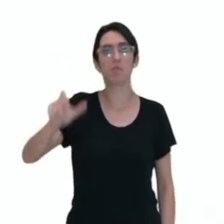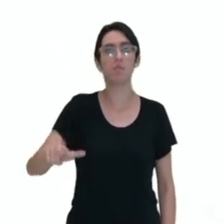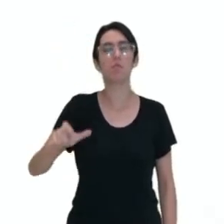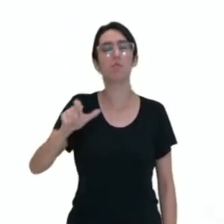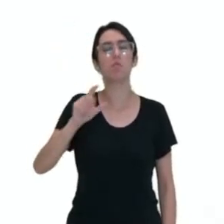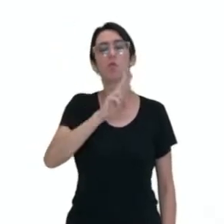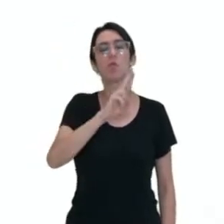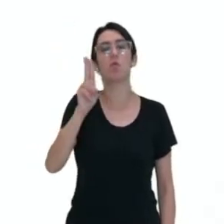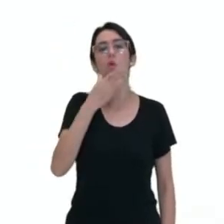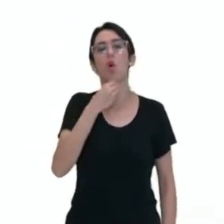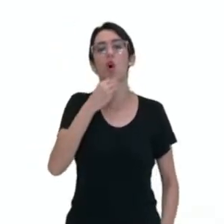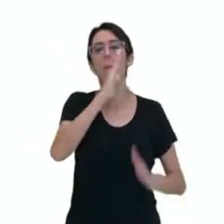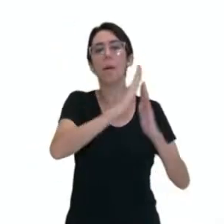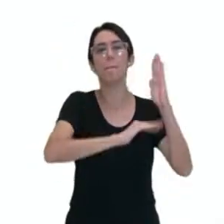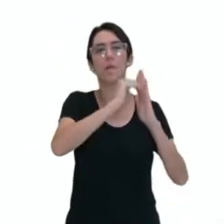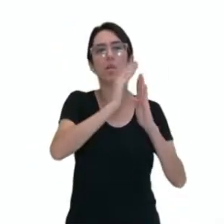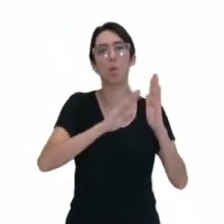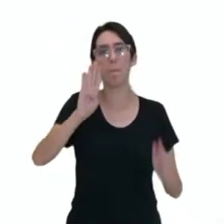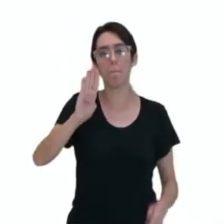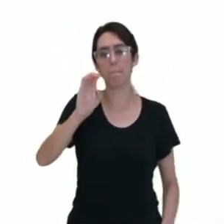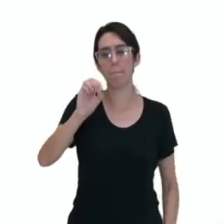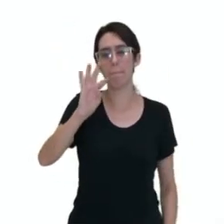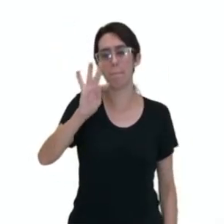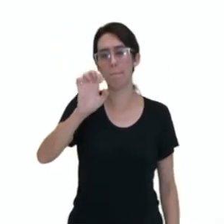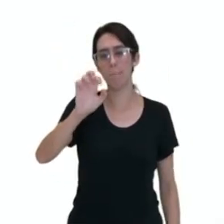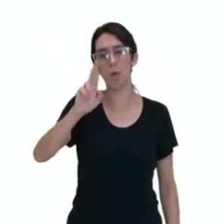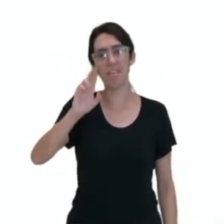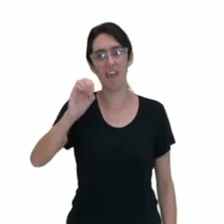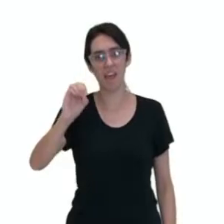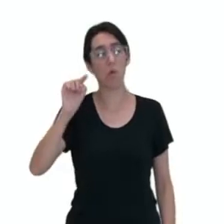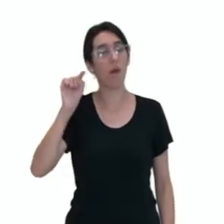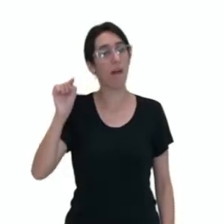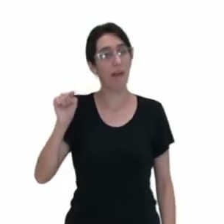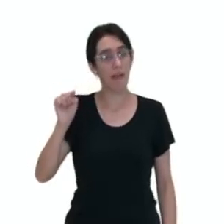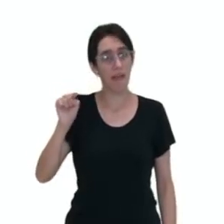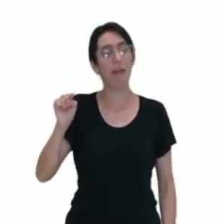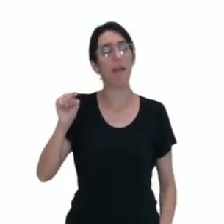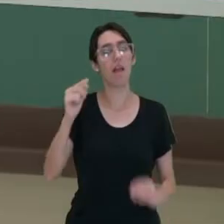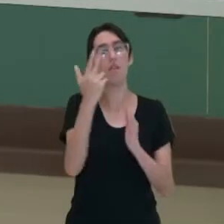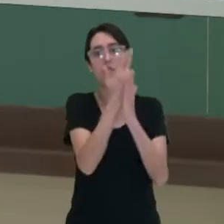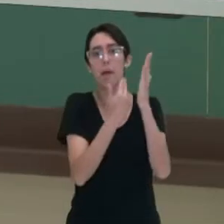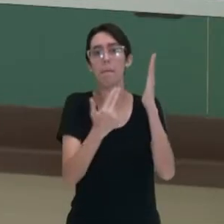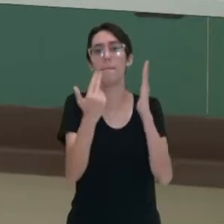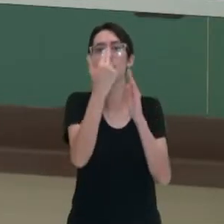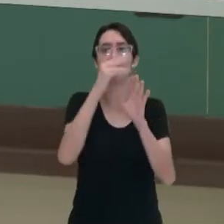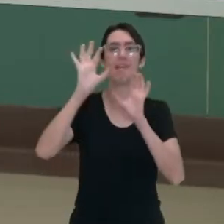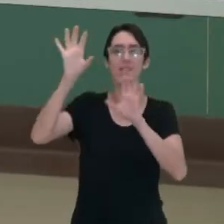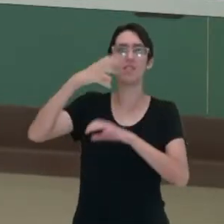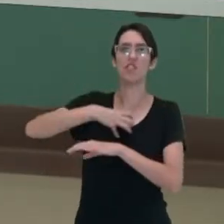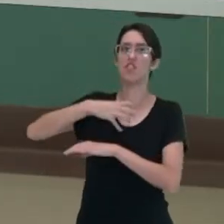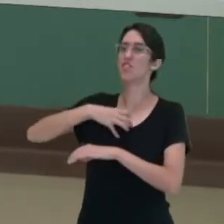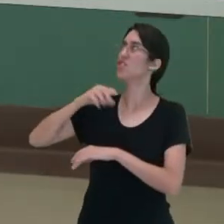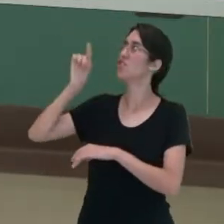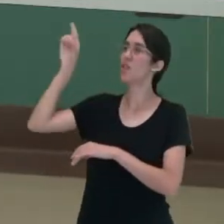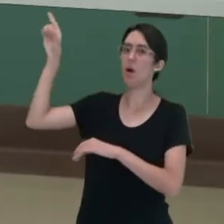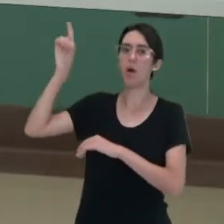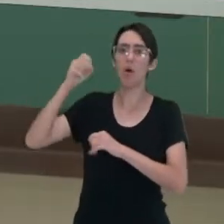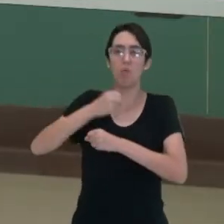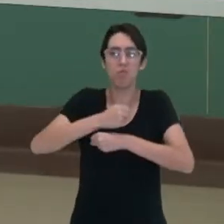Botero, conhecido por pintar esses personagens rechonchudos.